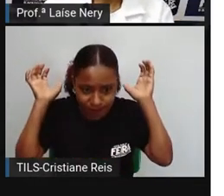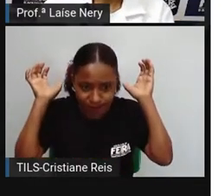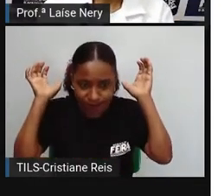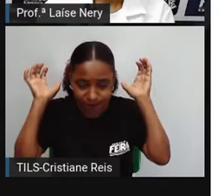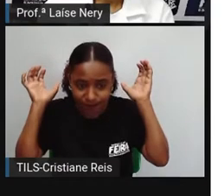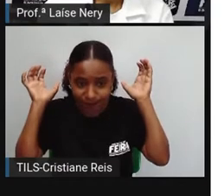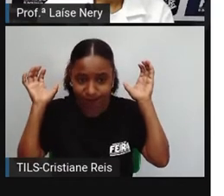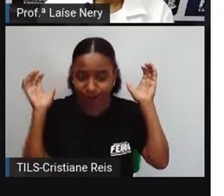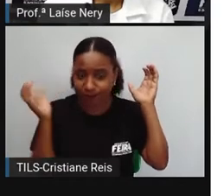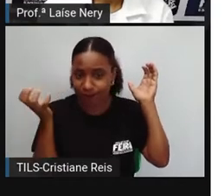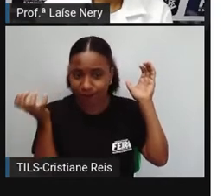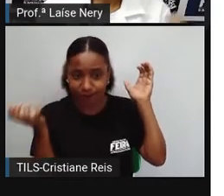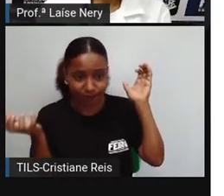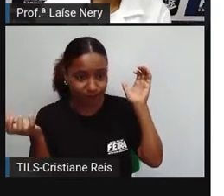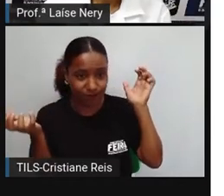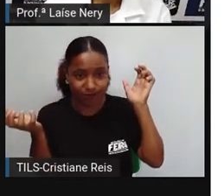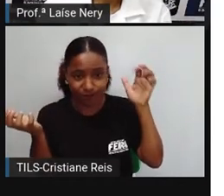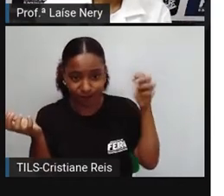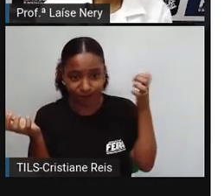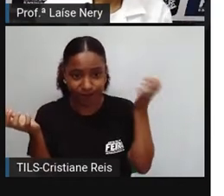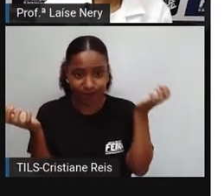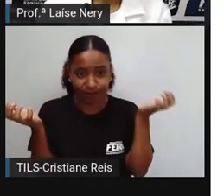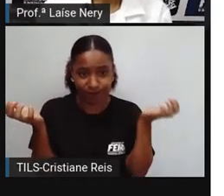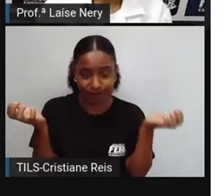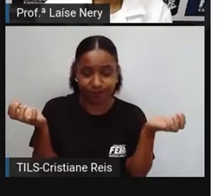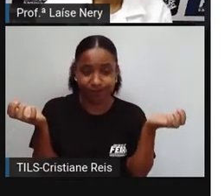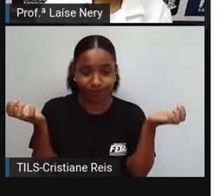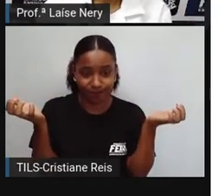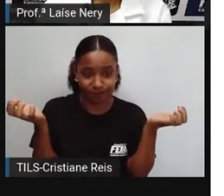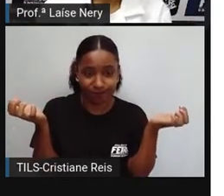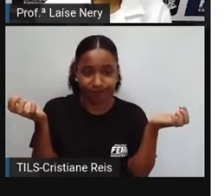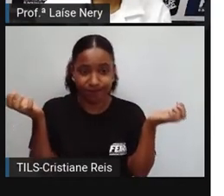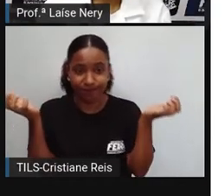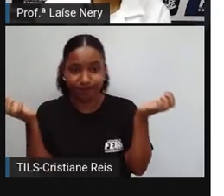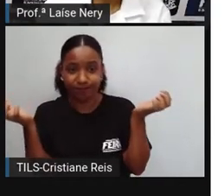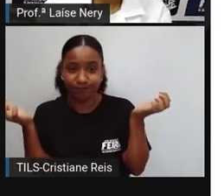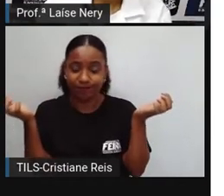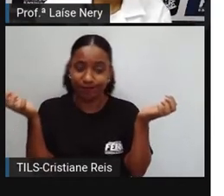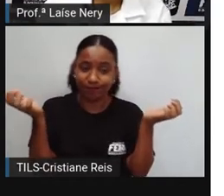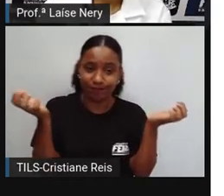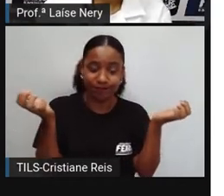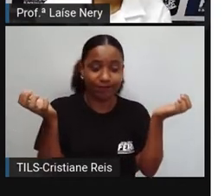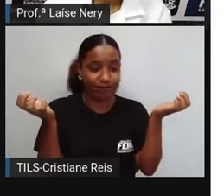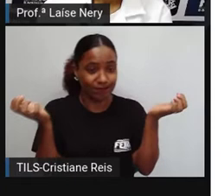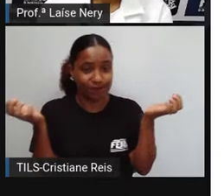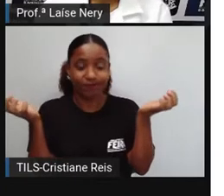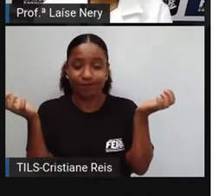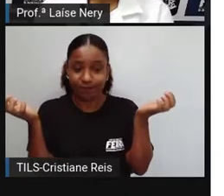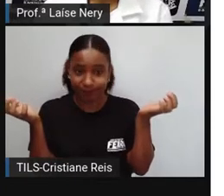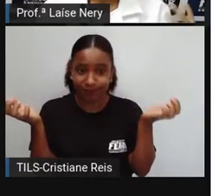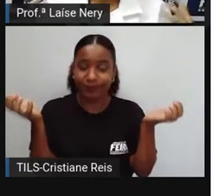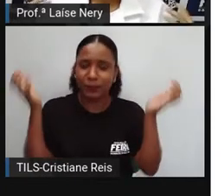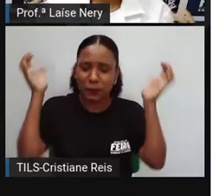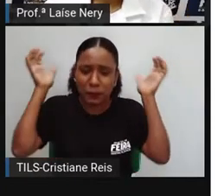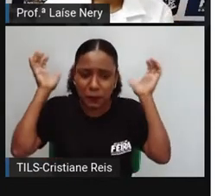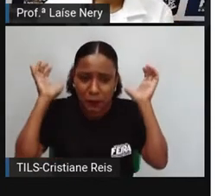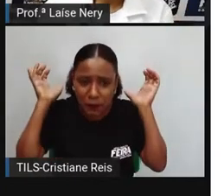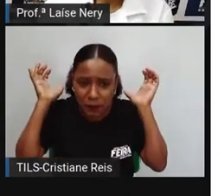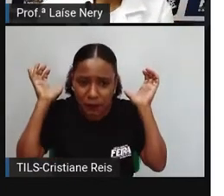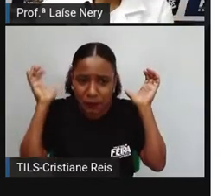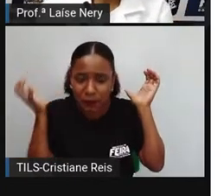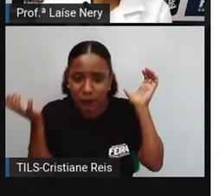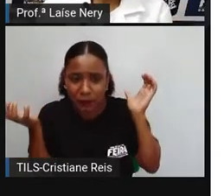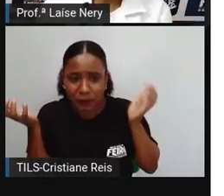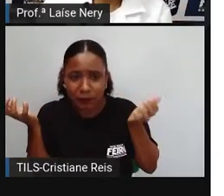outra. Nas costas carregava um saco de terra, em volta do peito